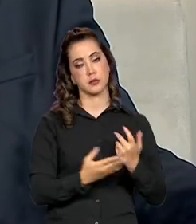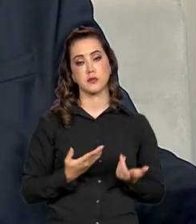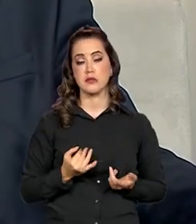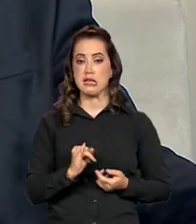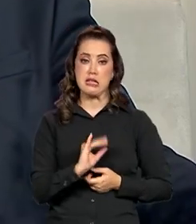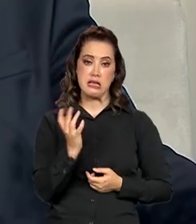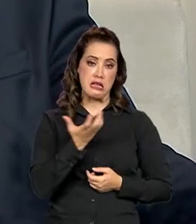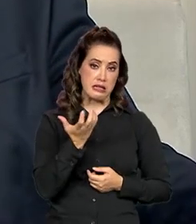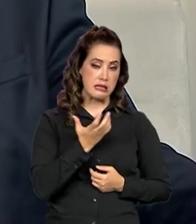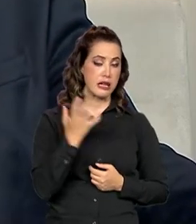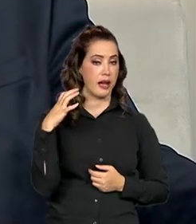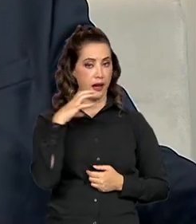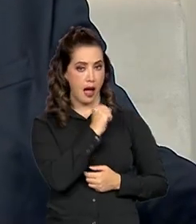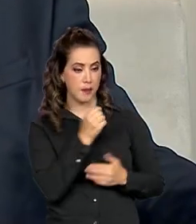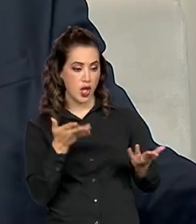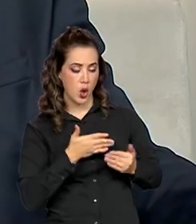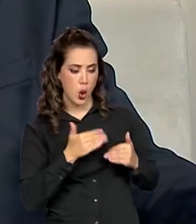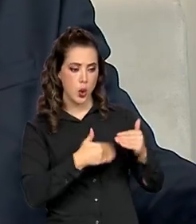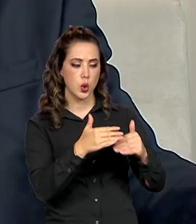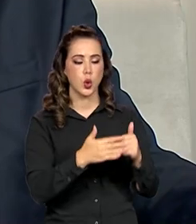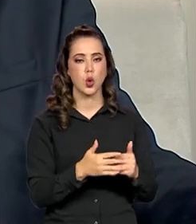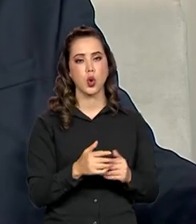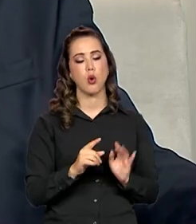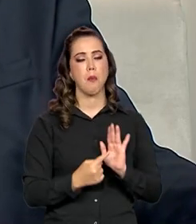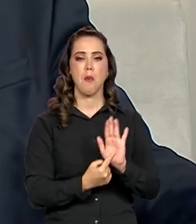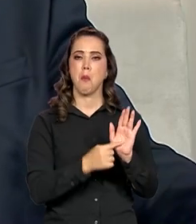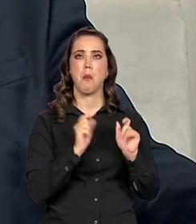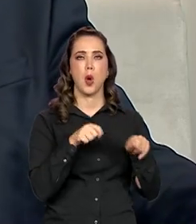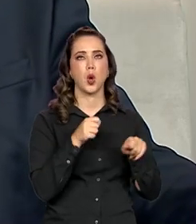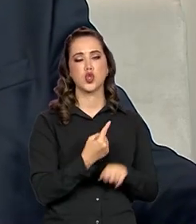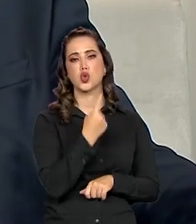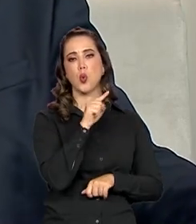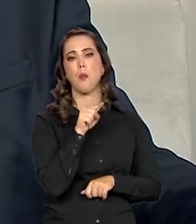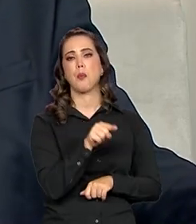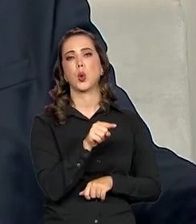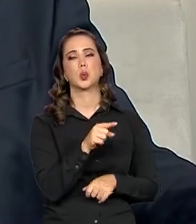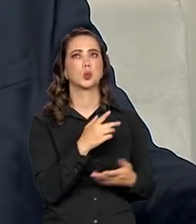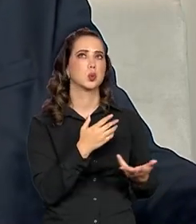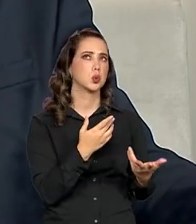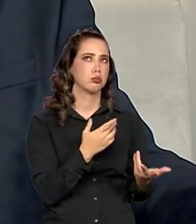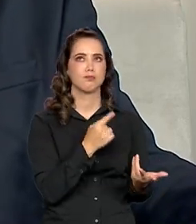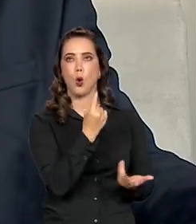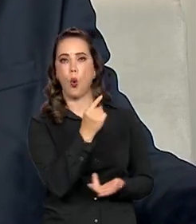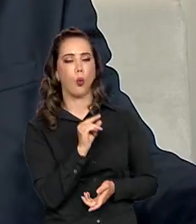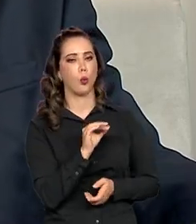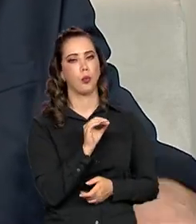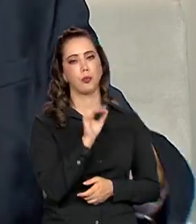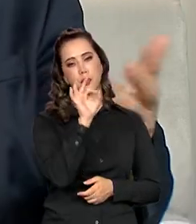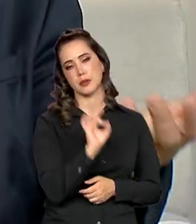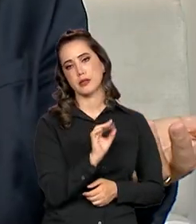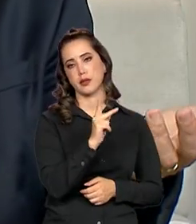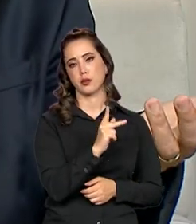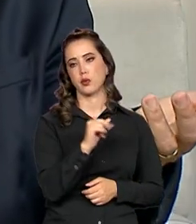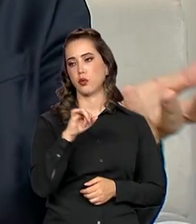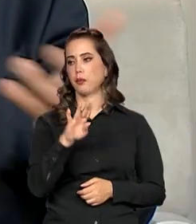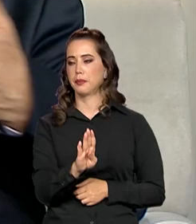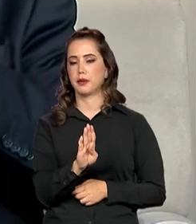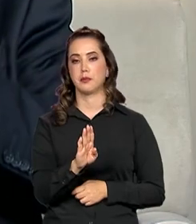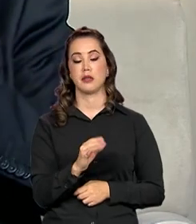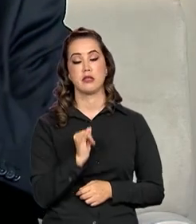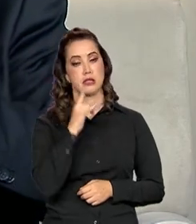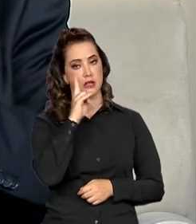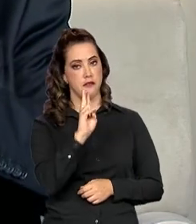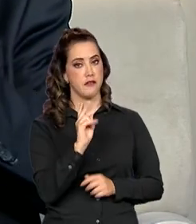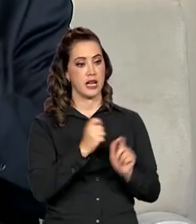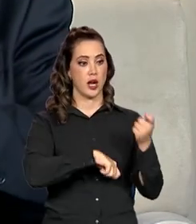Se quisermos acelerar, você bota um ponto, alguma coisa do PIB. Se achar que a economia não